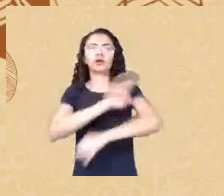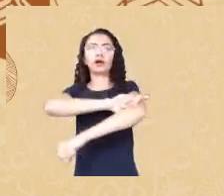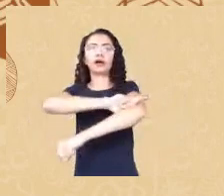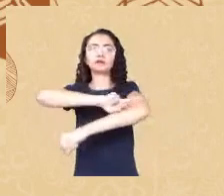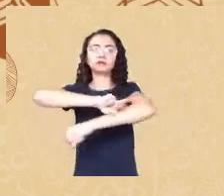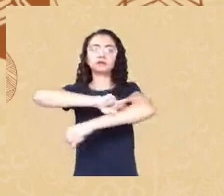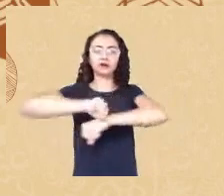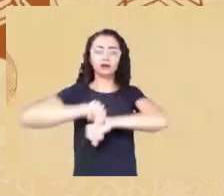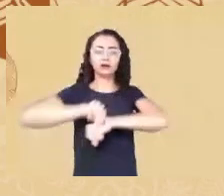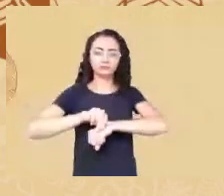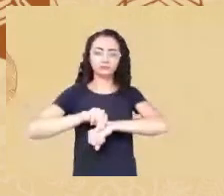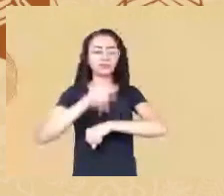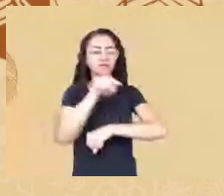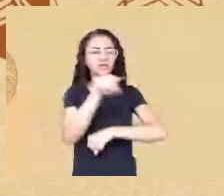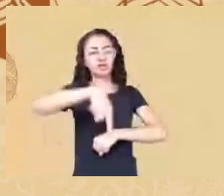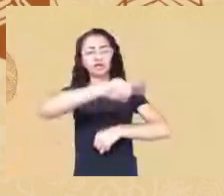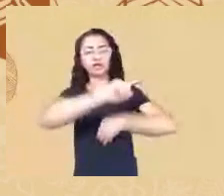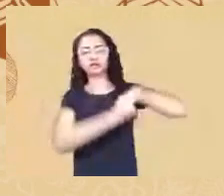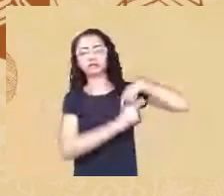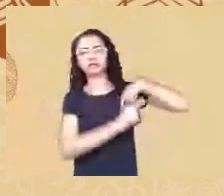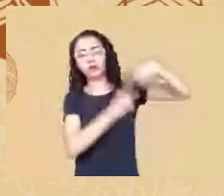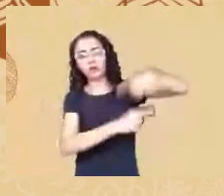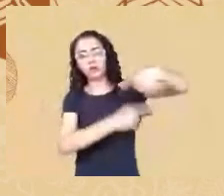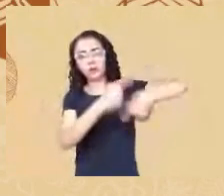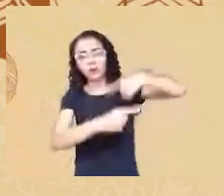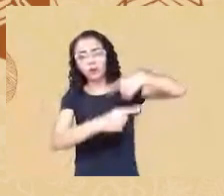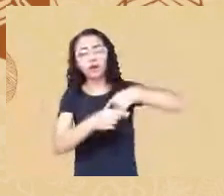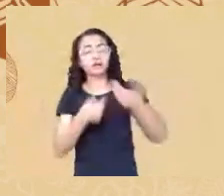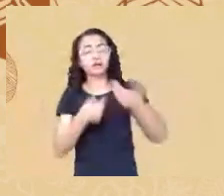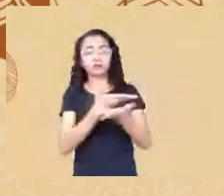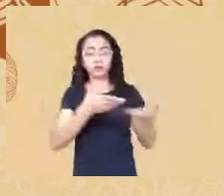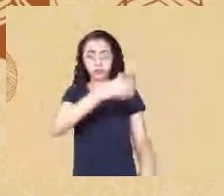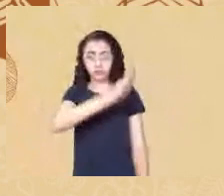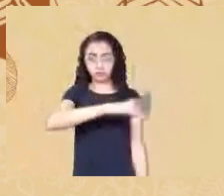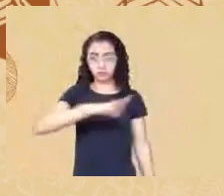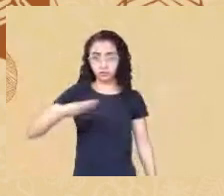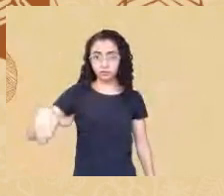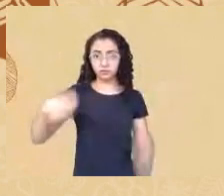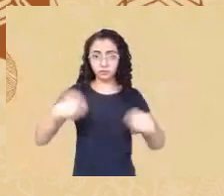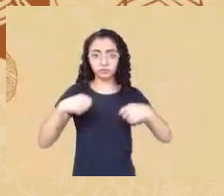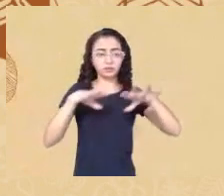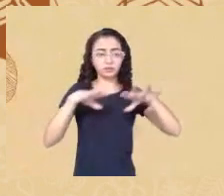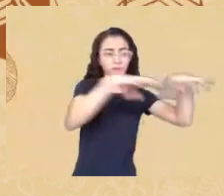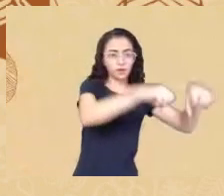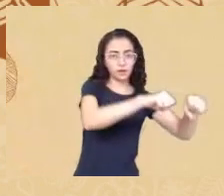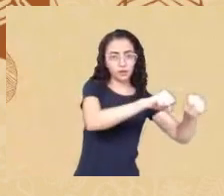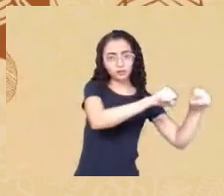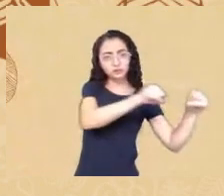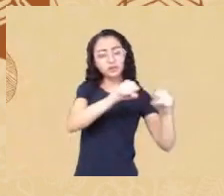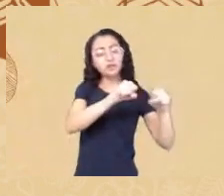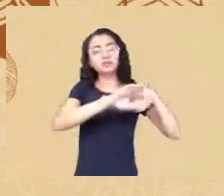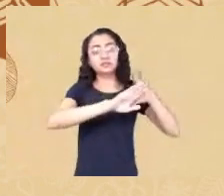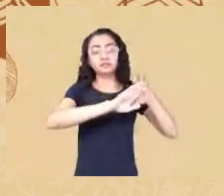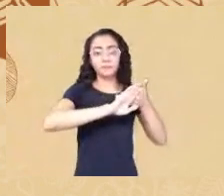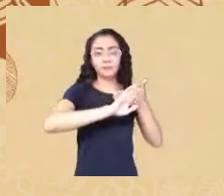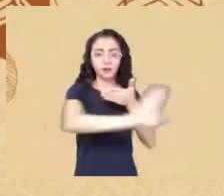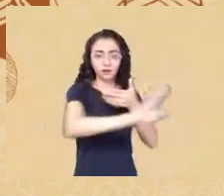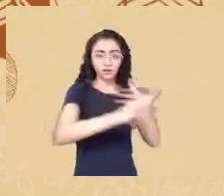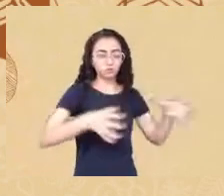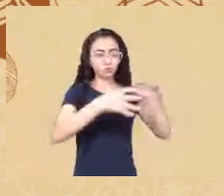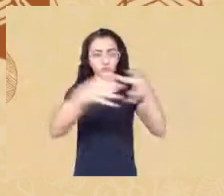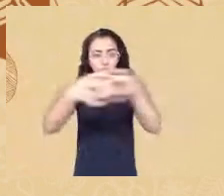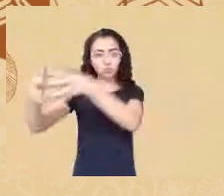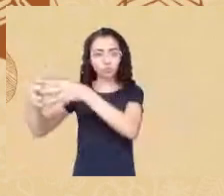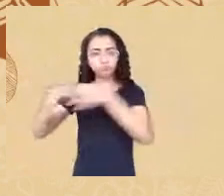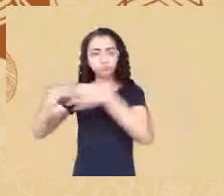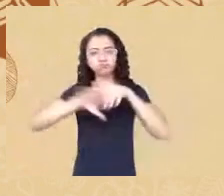essas crianças deveriam ser segregadas e separadas das outras classes das outras crianças e